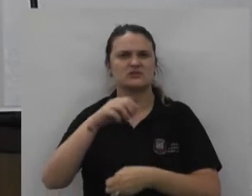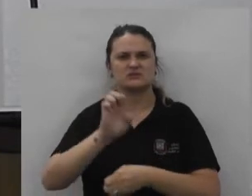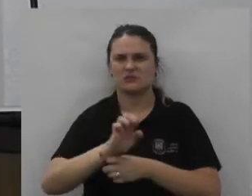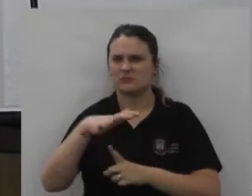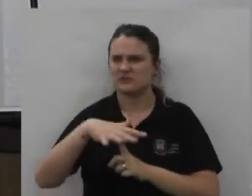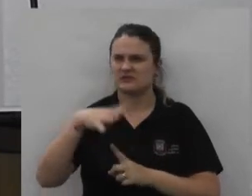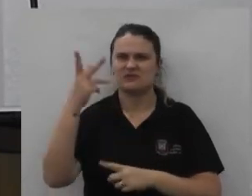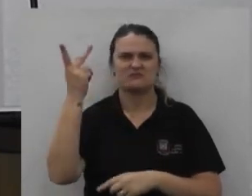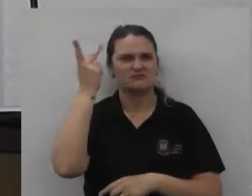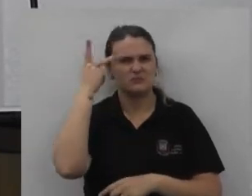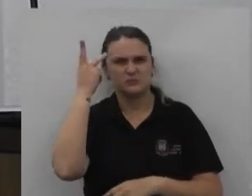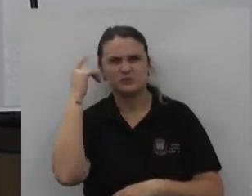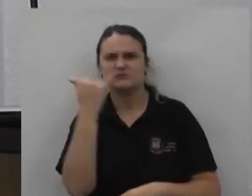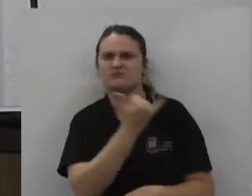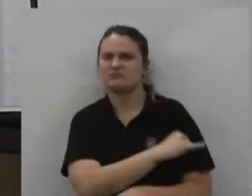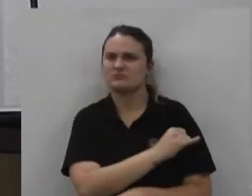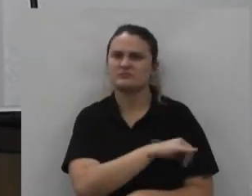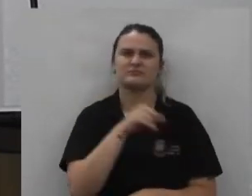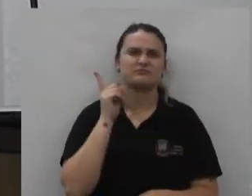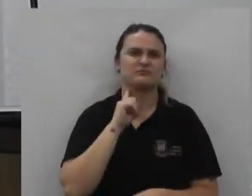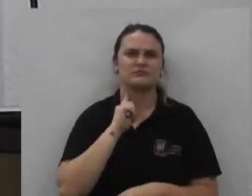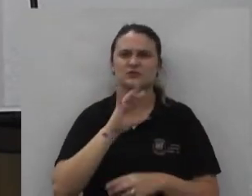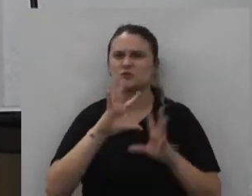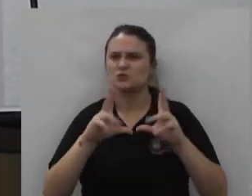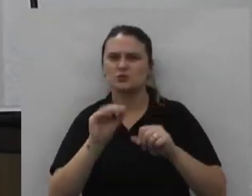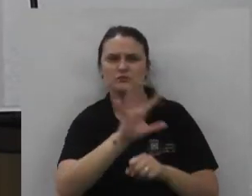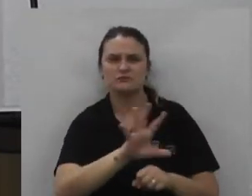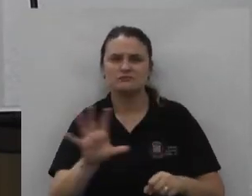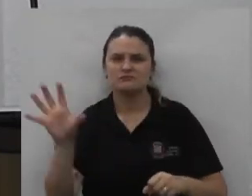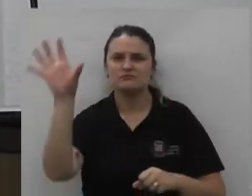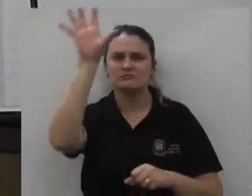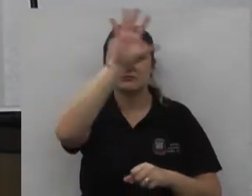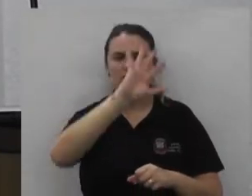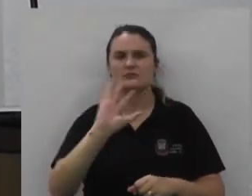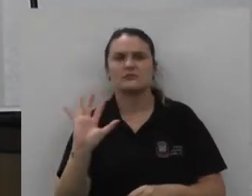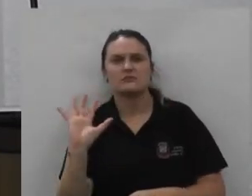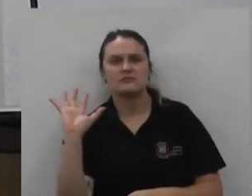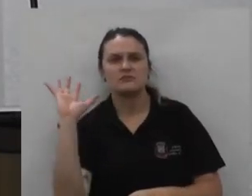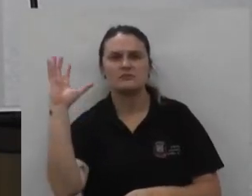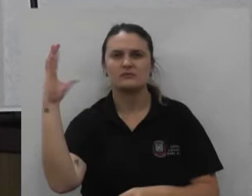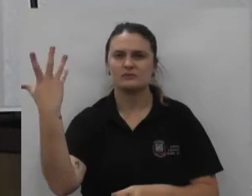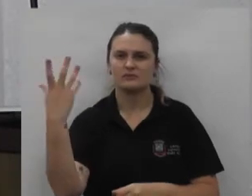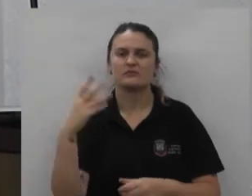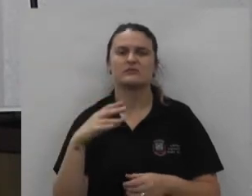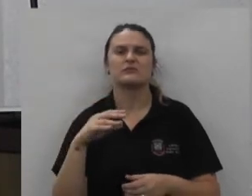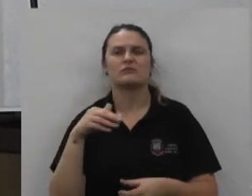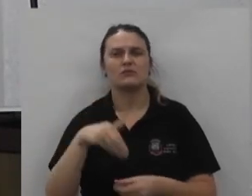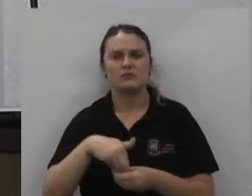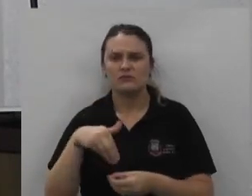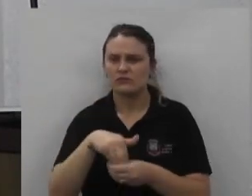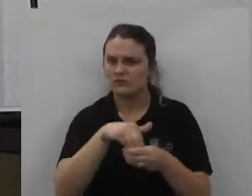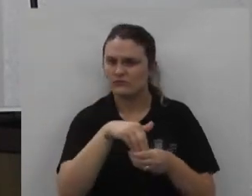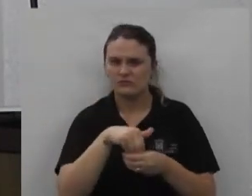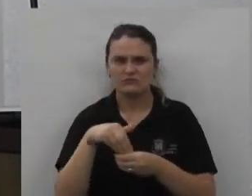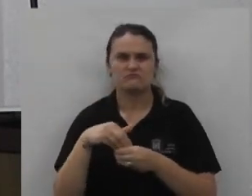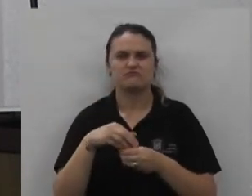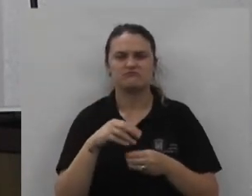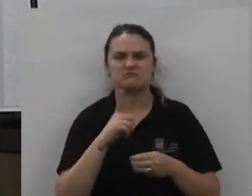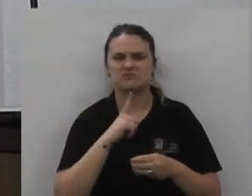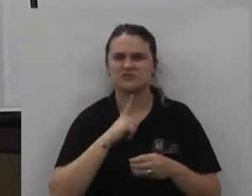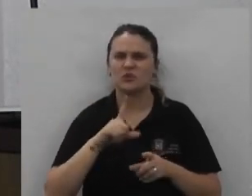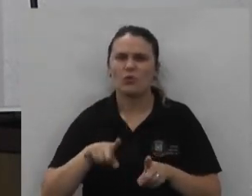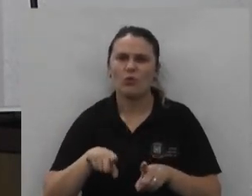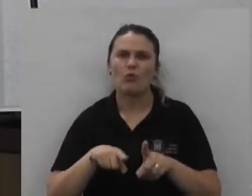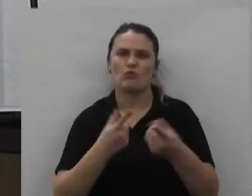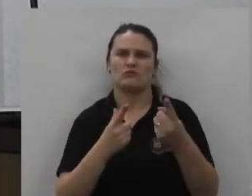Paraná São Paulo Rio de Janeiro Minas Gerais todos os lugares houve essa votação ou essa posição